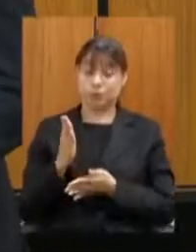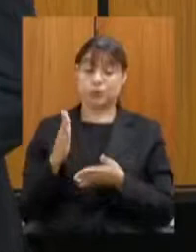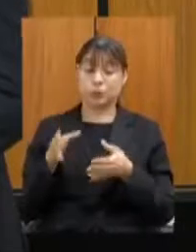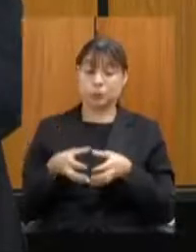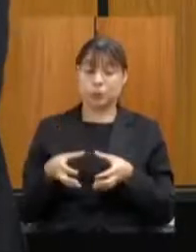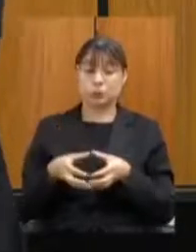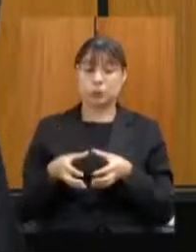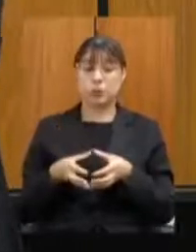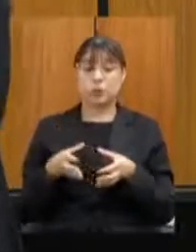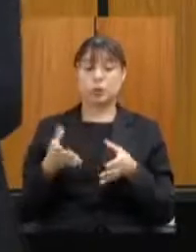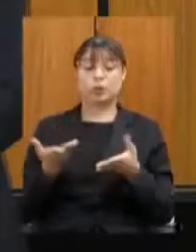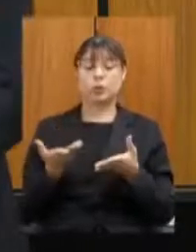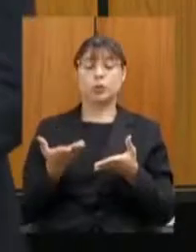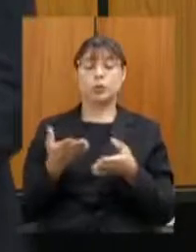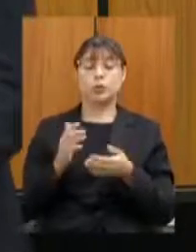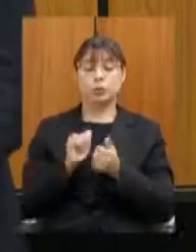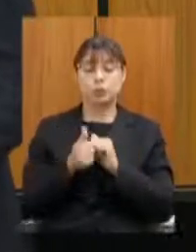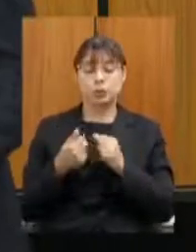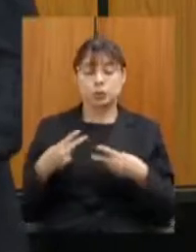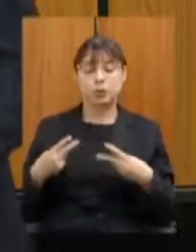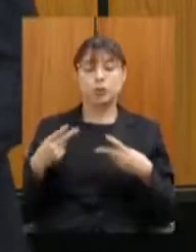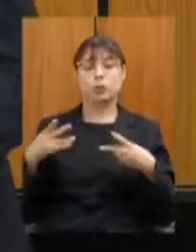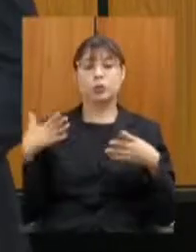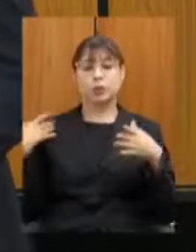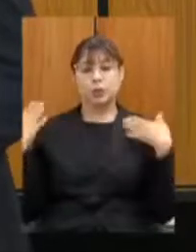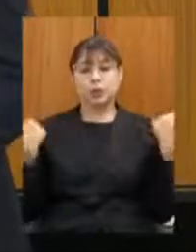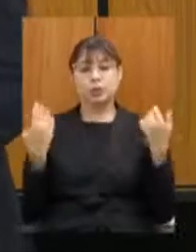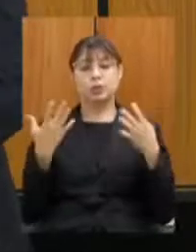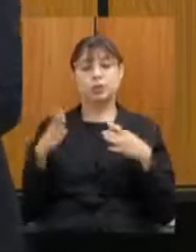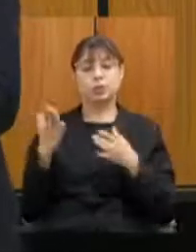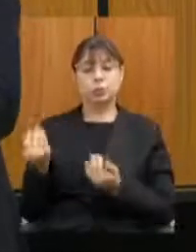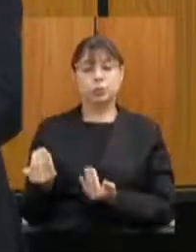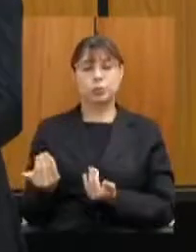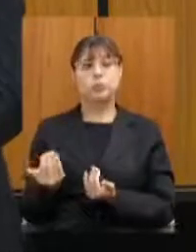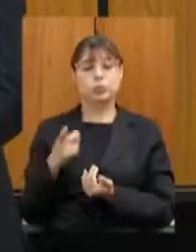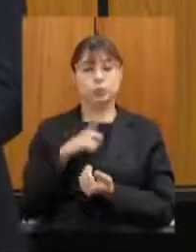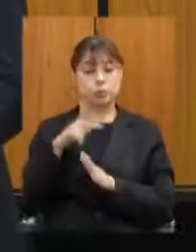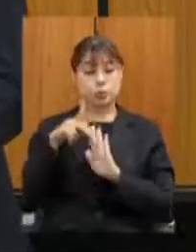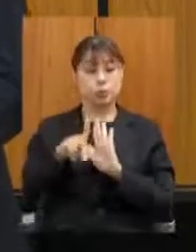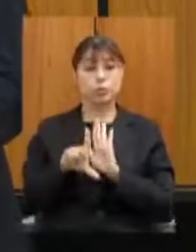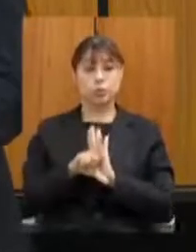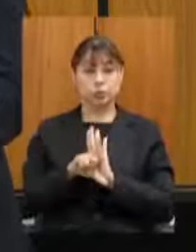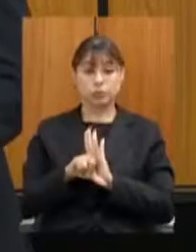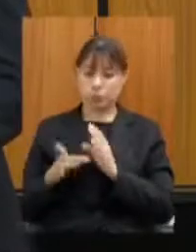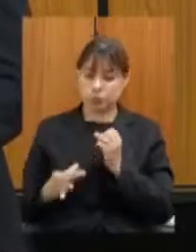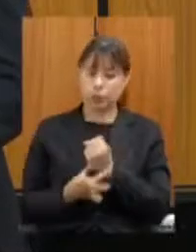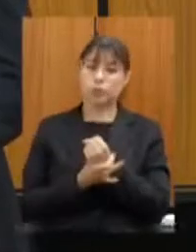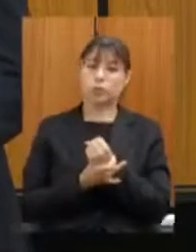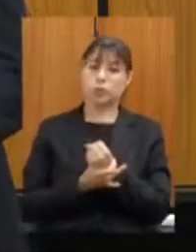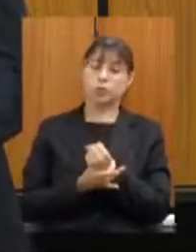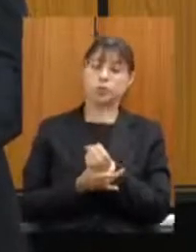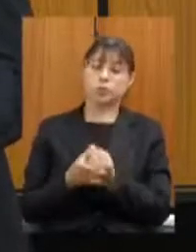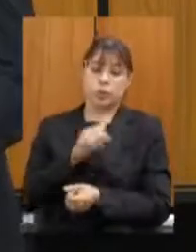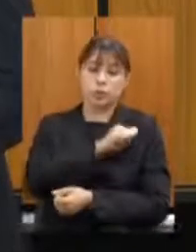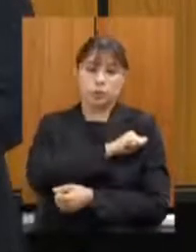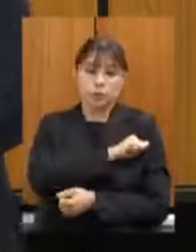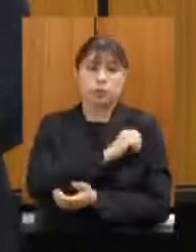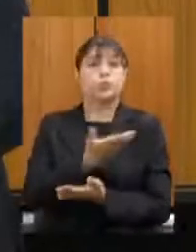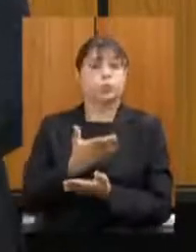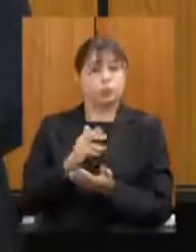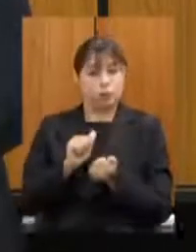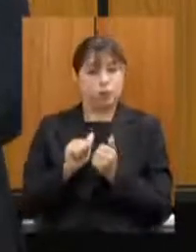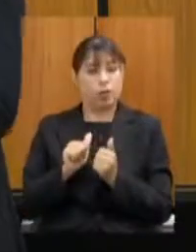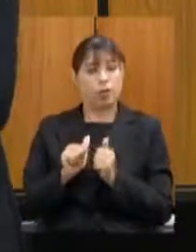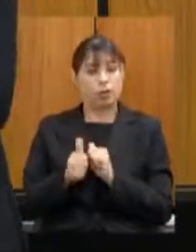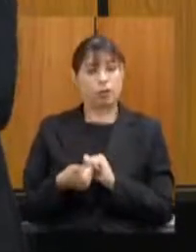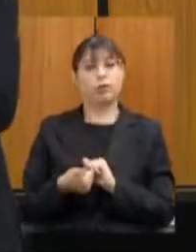lazer e juventude em primeiro turno um projeto de lei que protege o estudante atleta que coloca as escolas